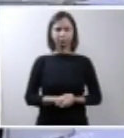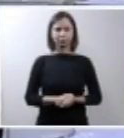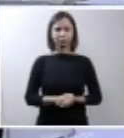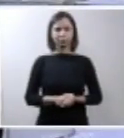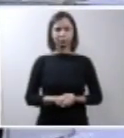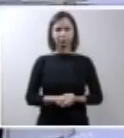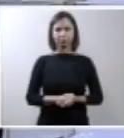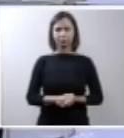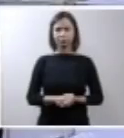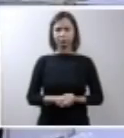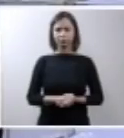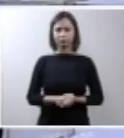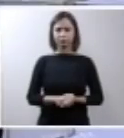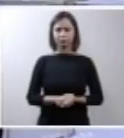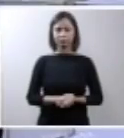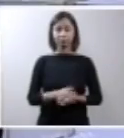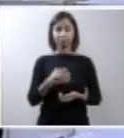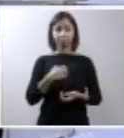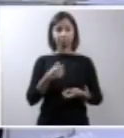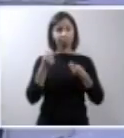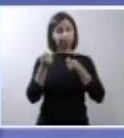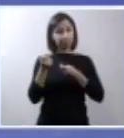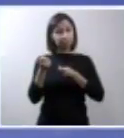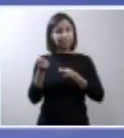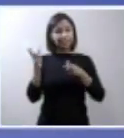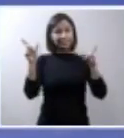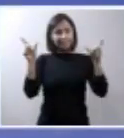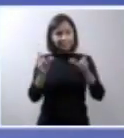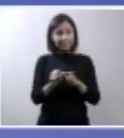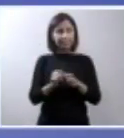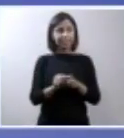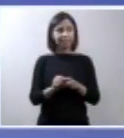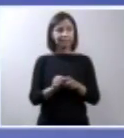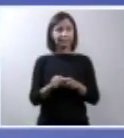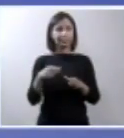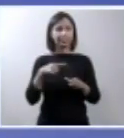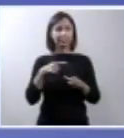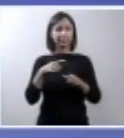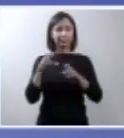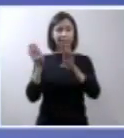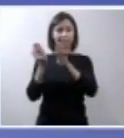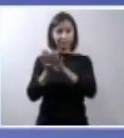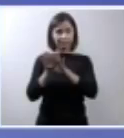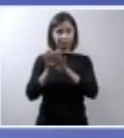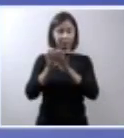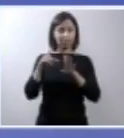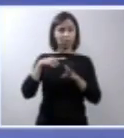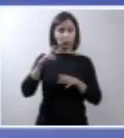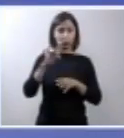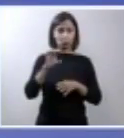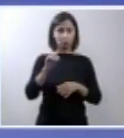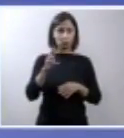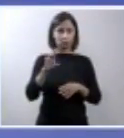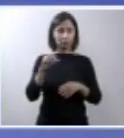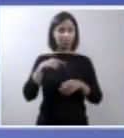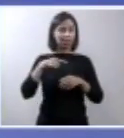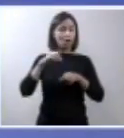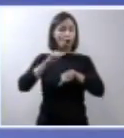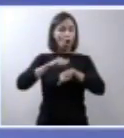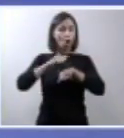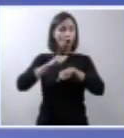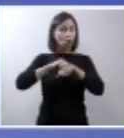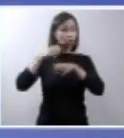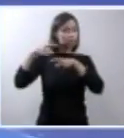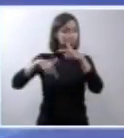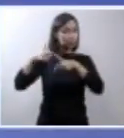Então, tentando sintetizar. O defeito do fechamento do tubo neural leva a uma malformação dos ossos do crânio